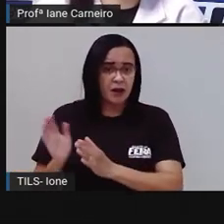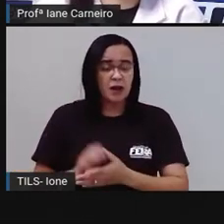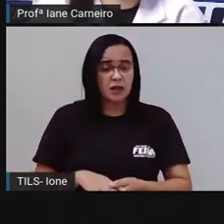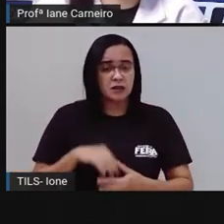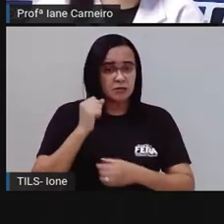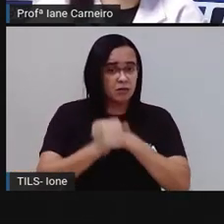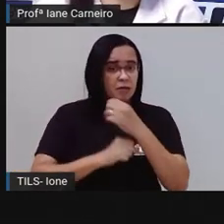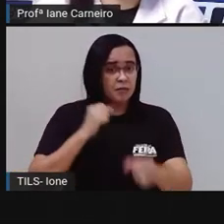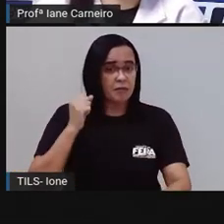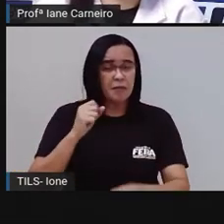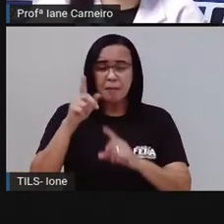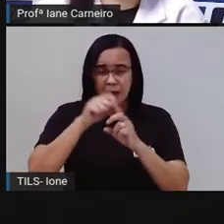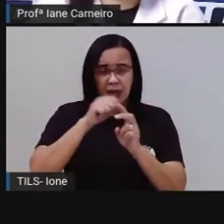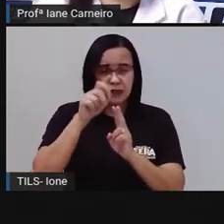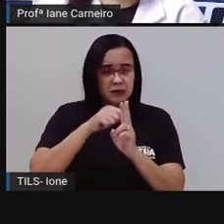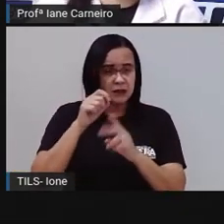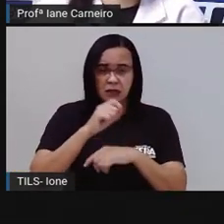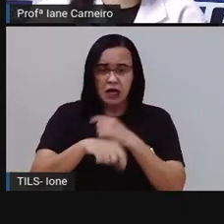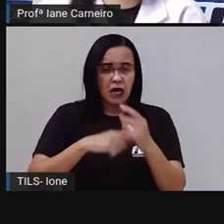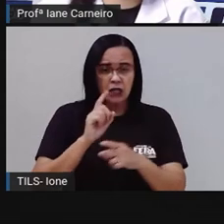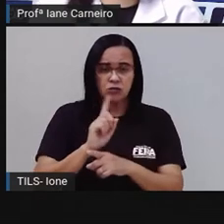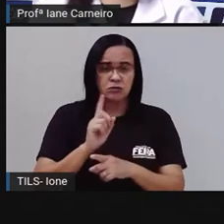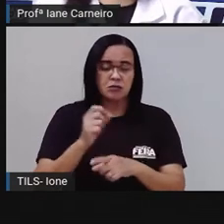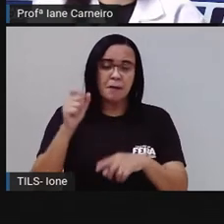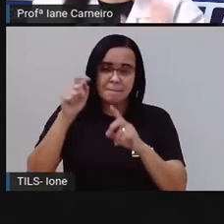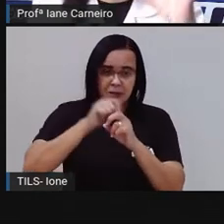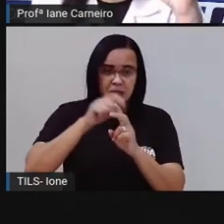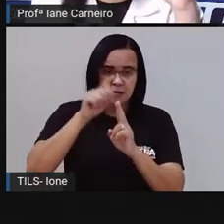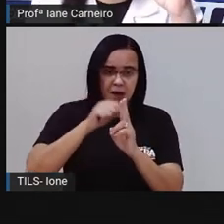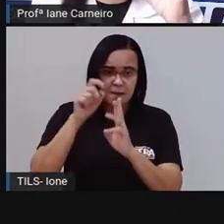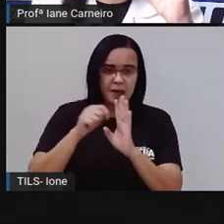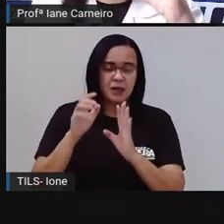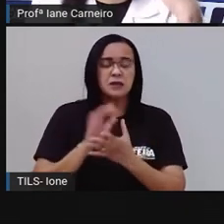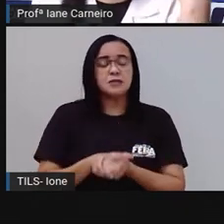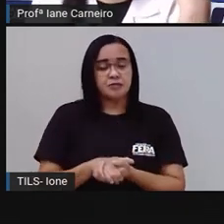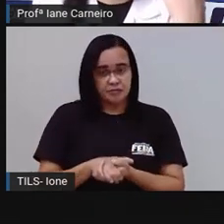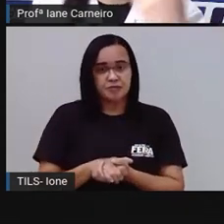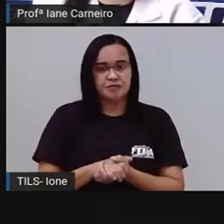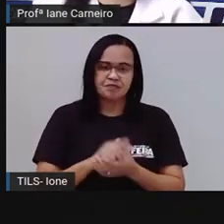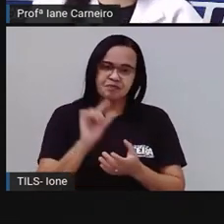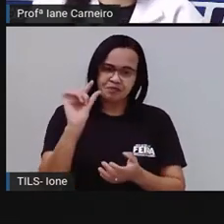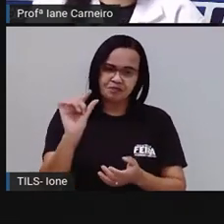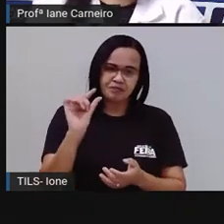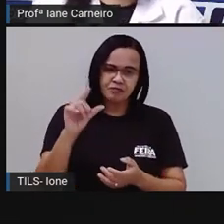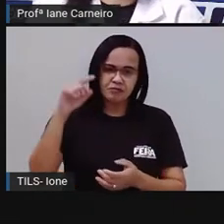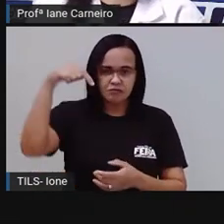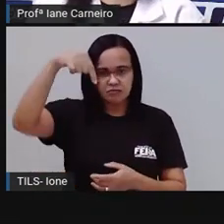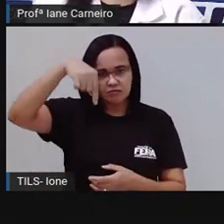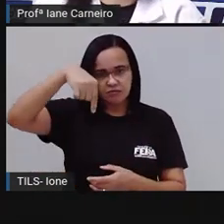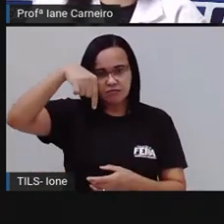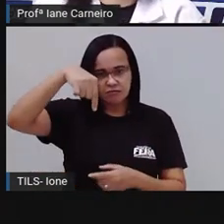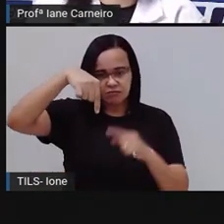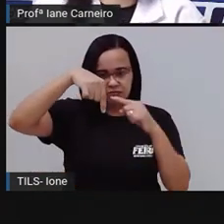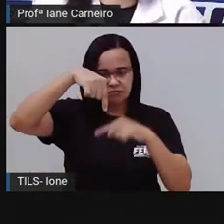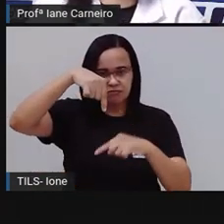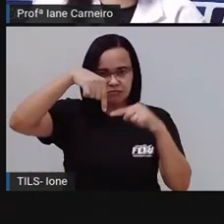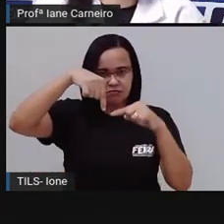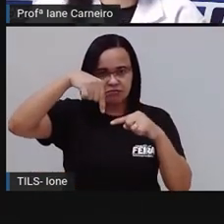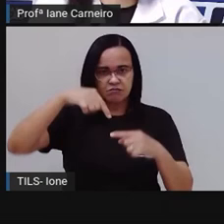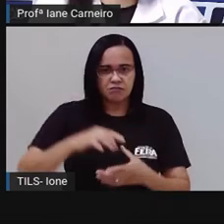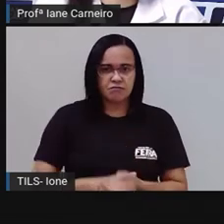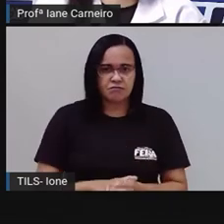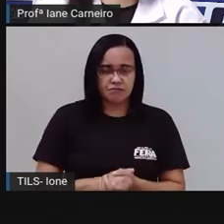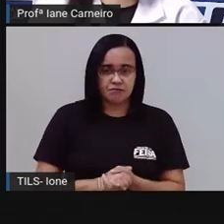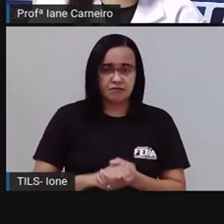setinha como é menorzinha, ó. É menorzinha. porque gasta menos tempo, leva menos tempo. A casca de banana, ó,